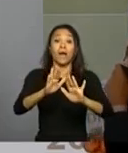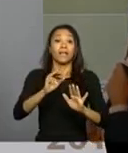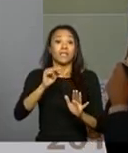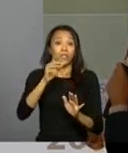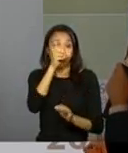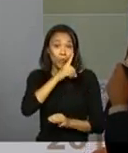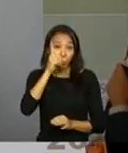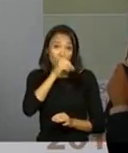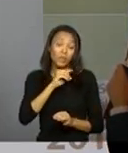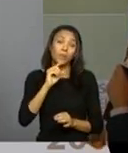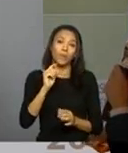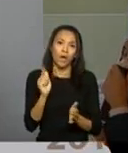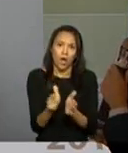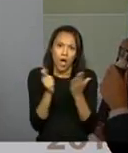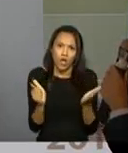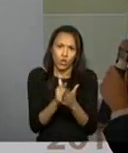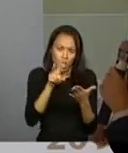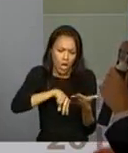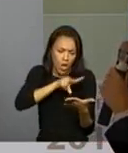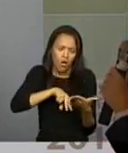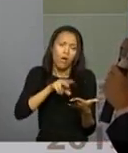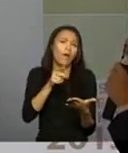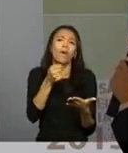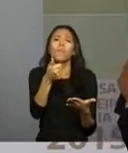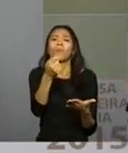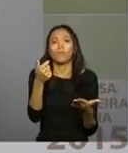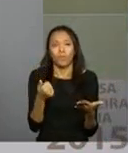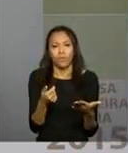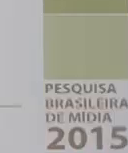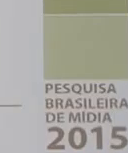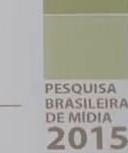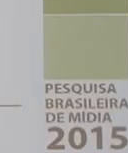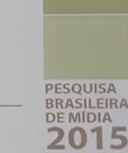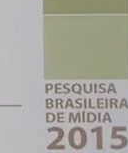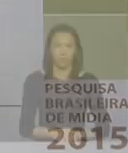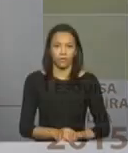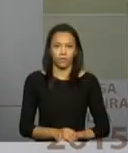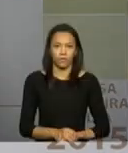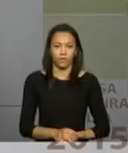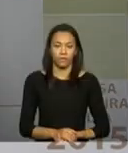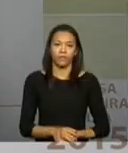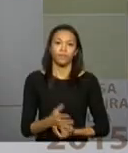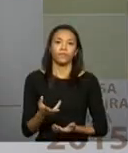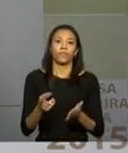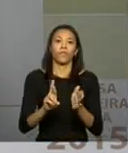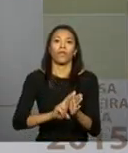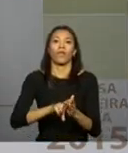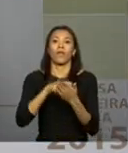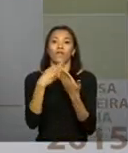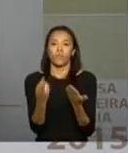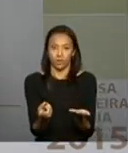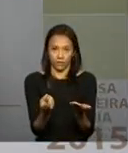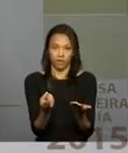é menor do que a média de quão as pessoas preferem ler os jornais durante a semana. Revistas, eu acho que é o grande